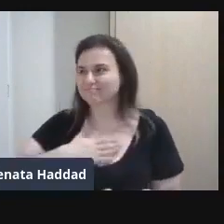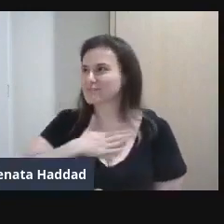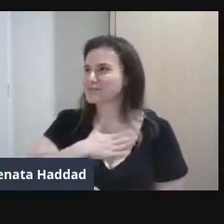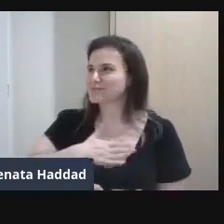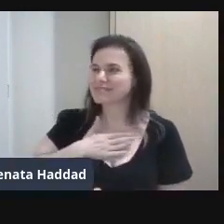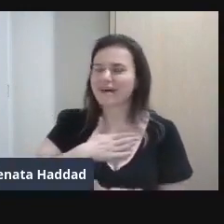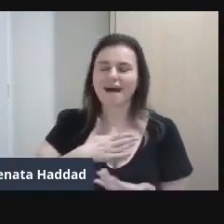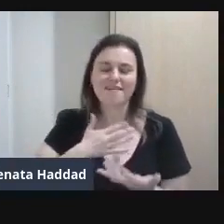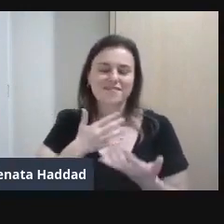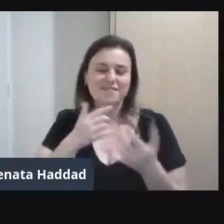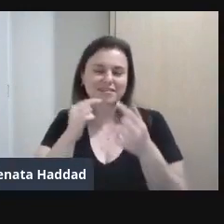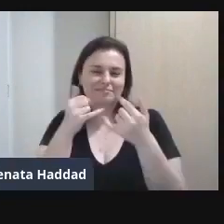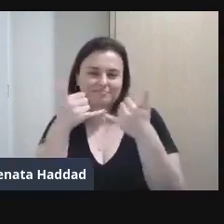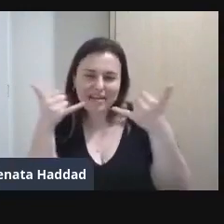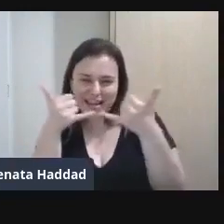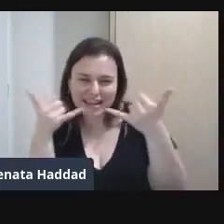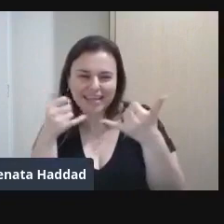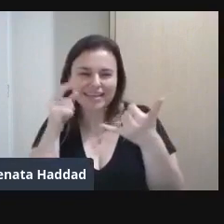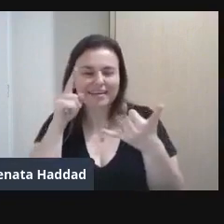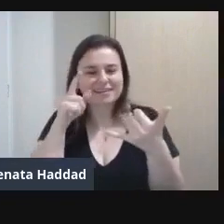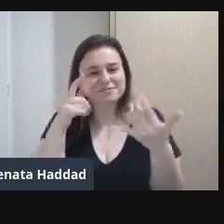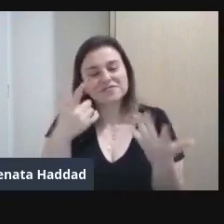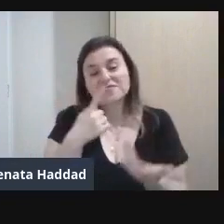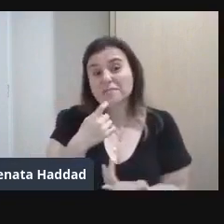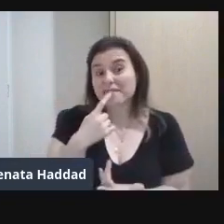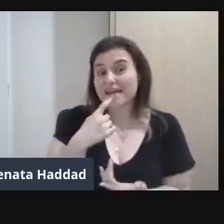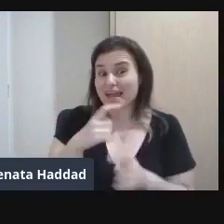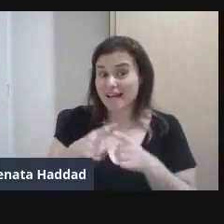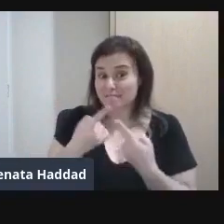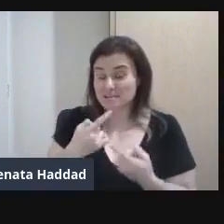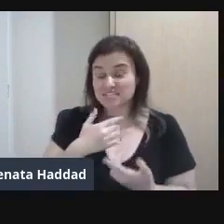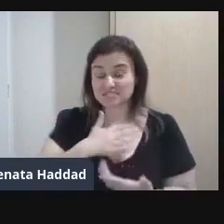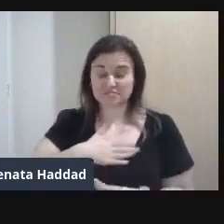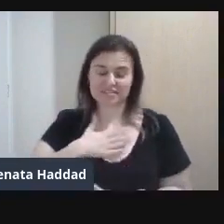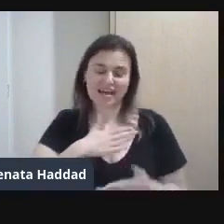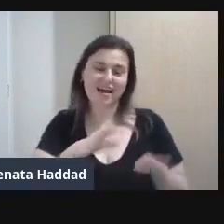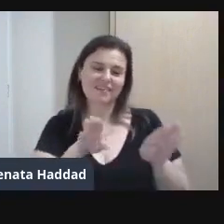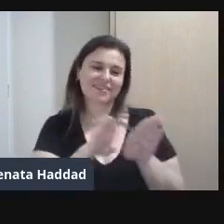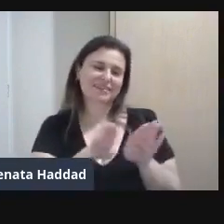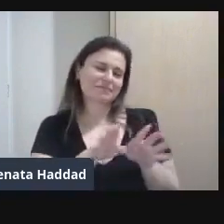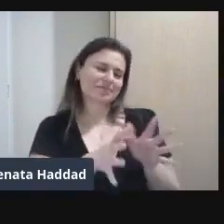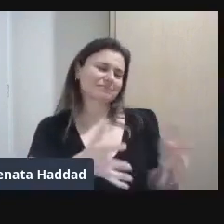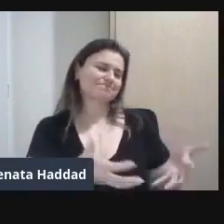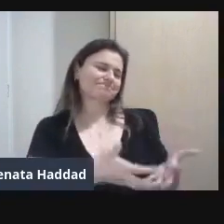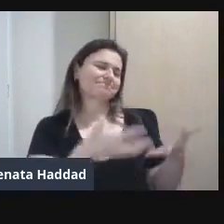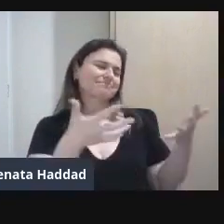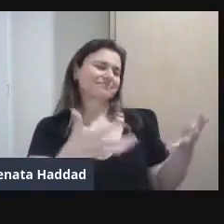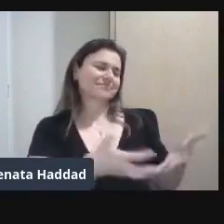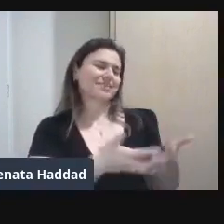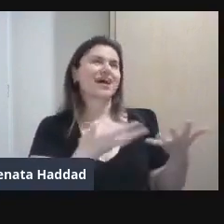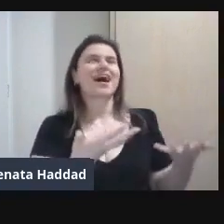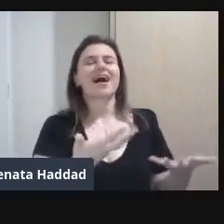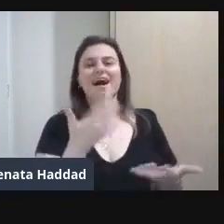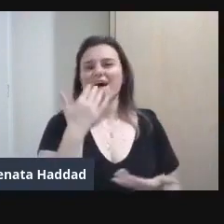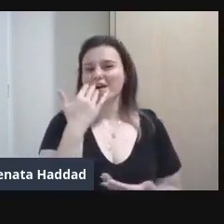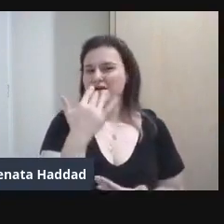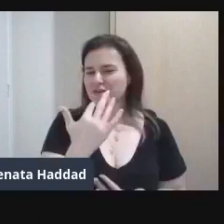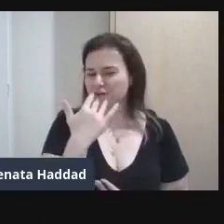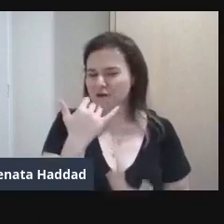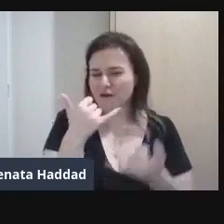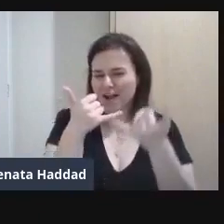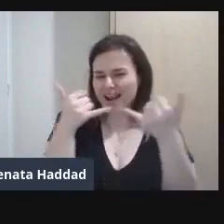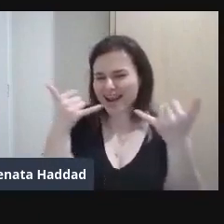Vermelhas Mas ela também Gostava de hortaliças Ah Tons de verde Verde